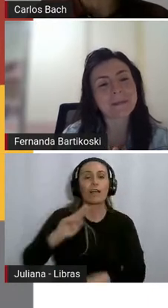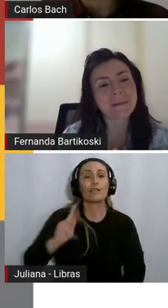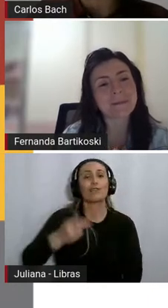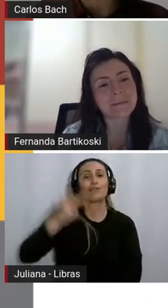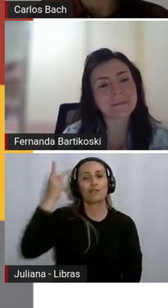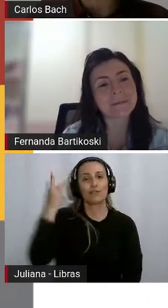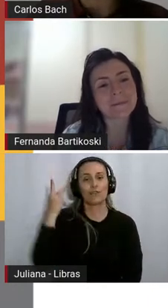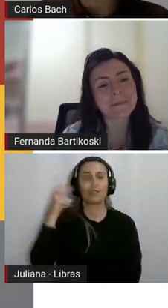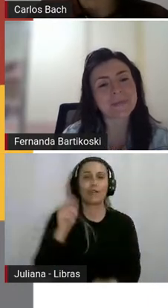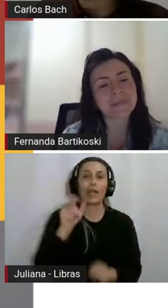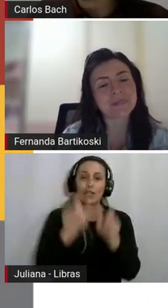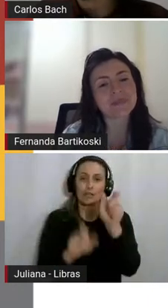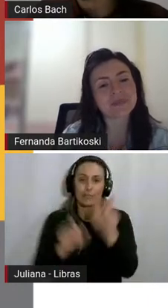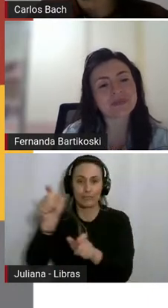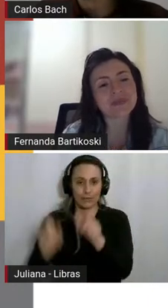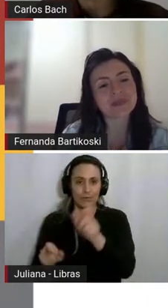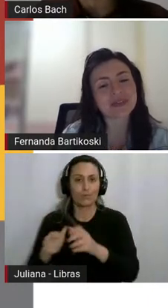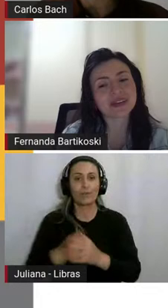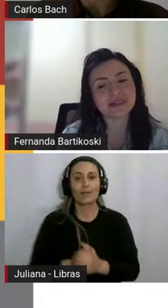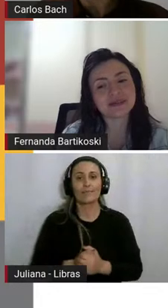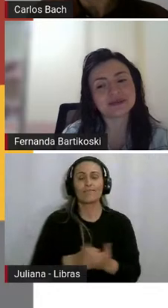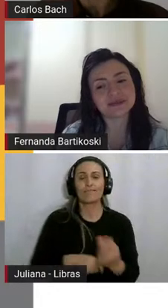O outro ali a gente tem também